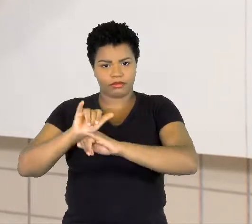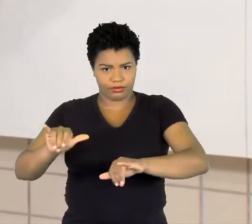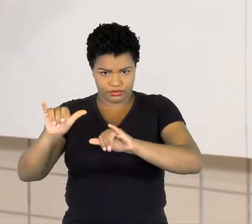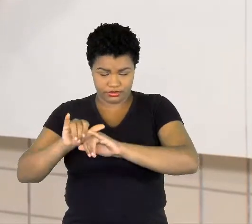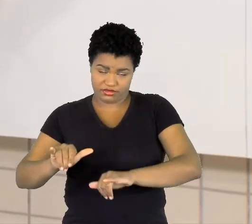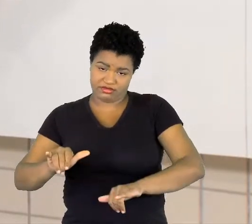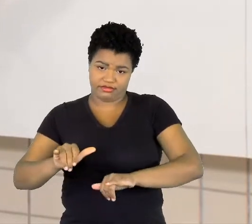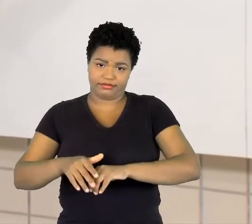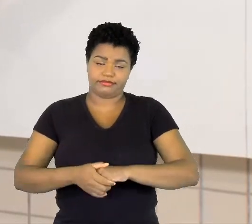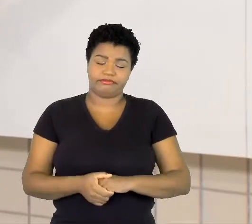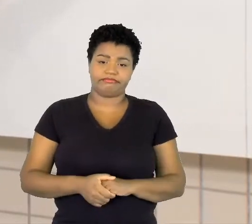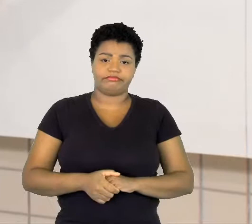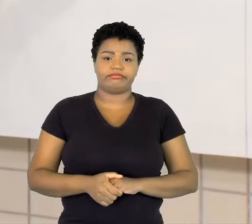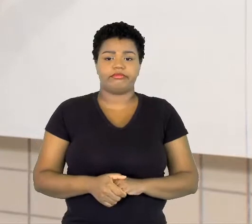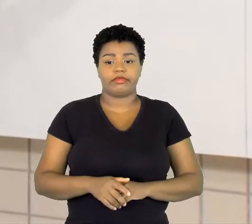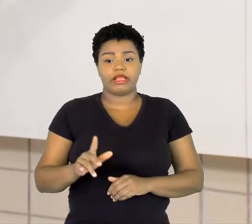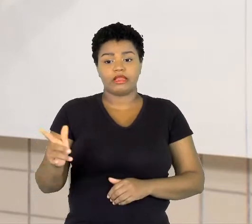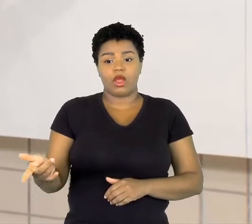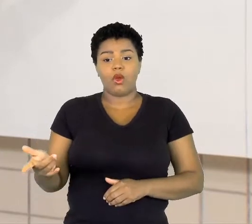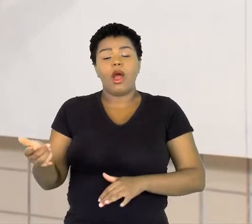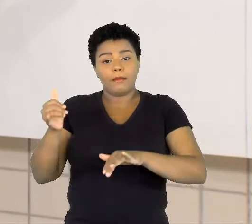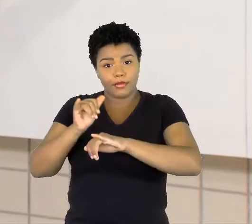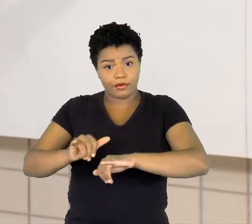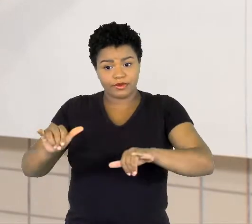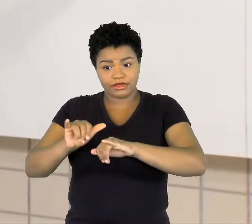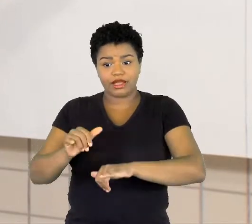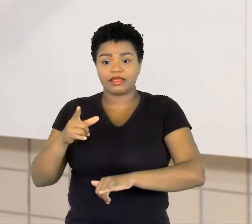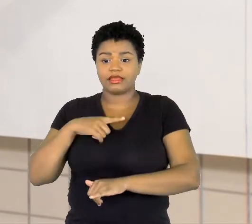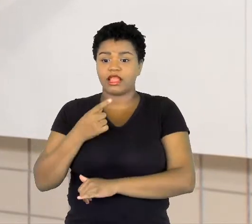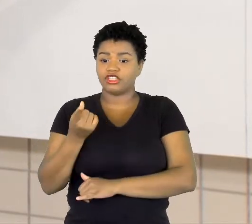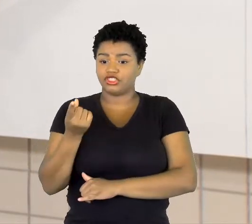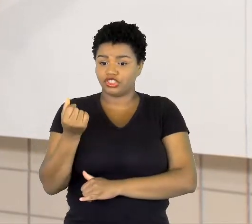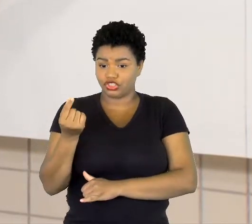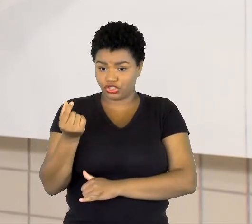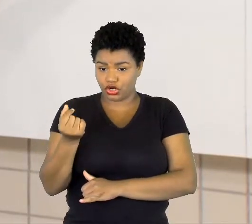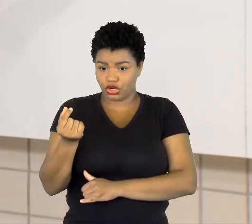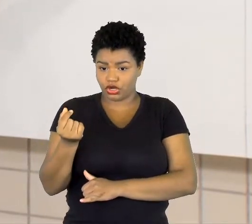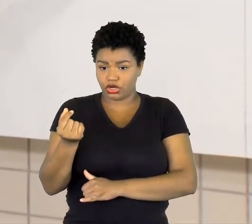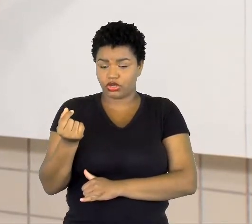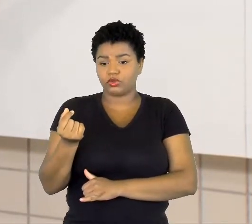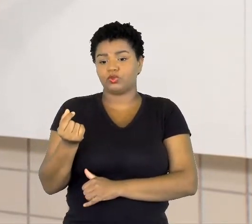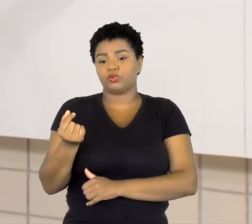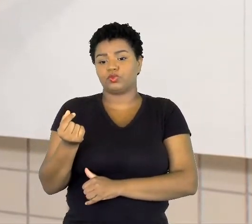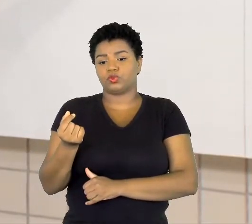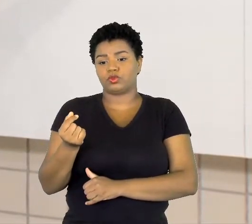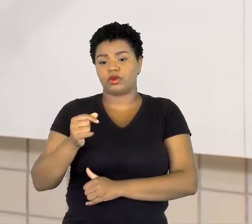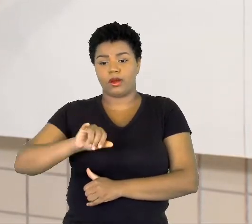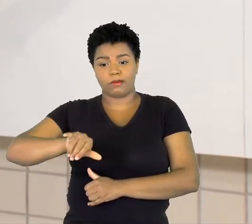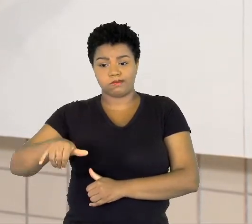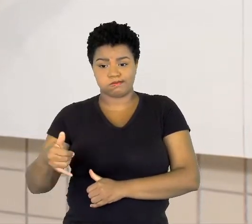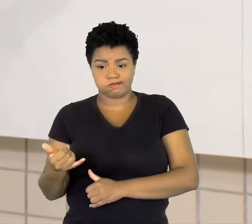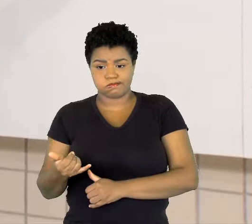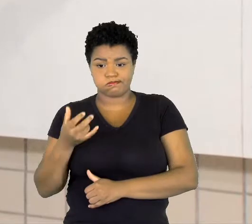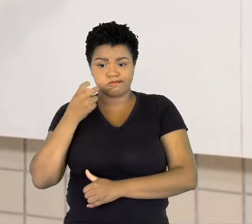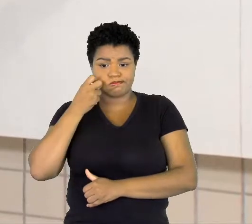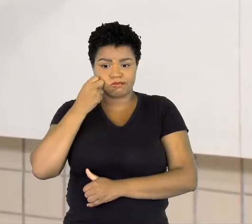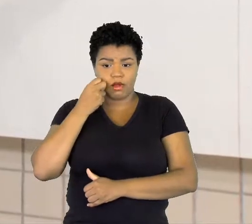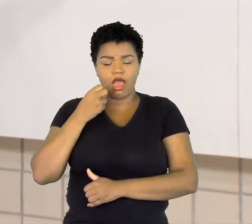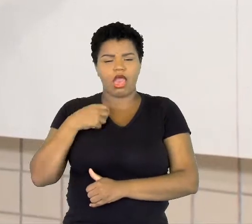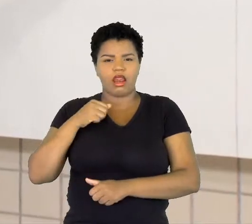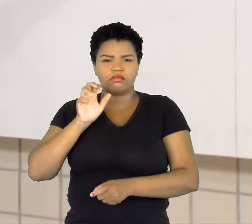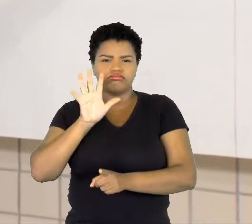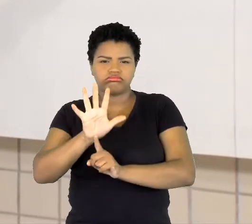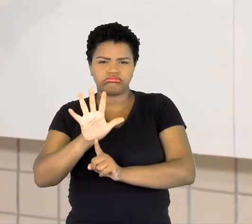tem fins lucrativos, certo? Ela te incentiva a adquirir um produto.